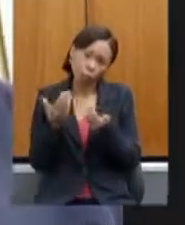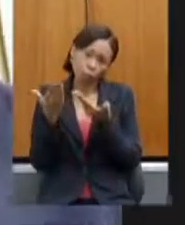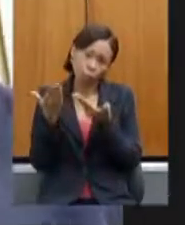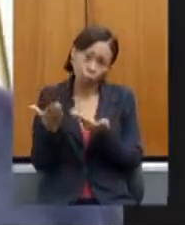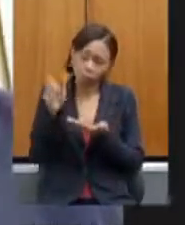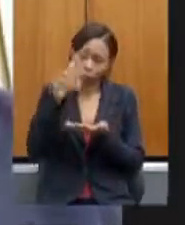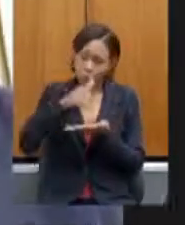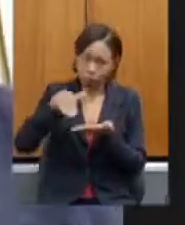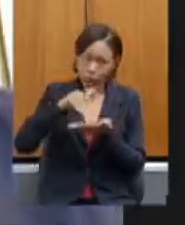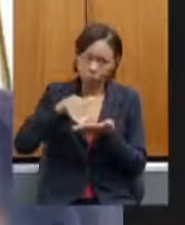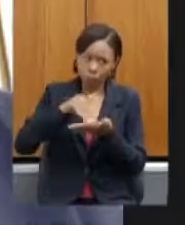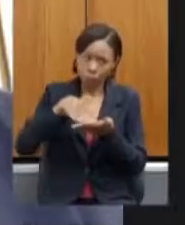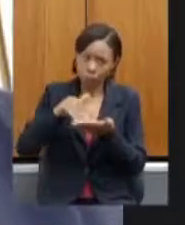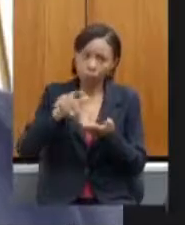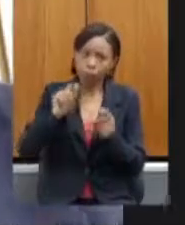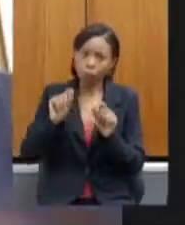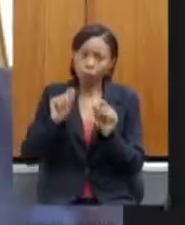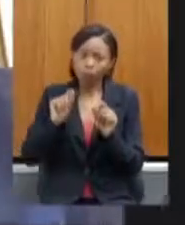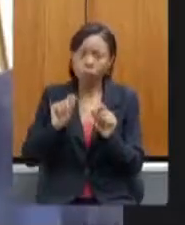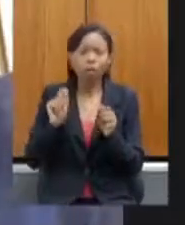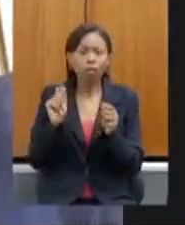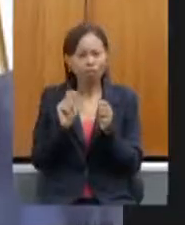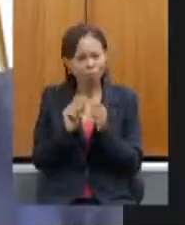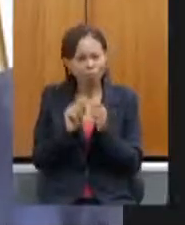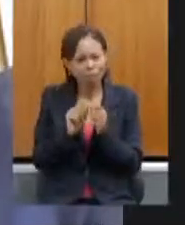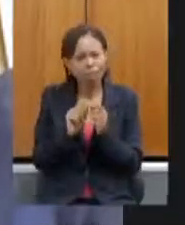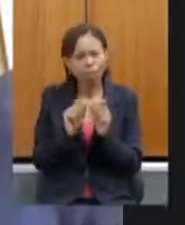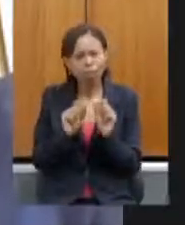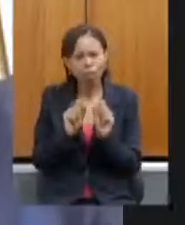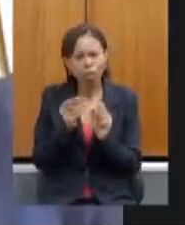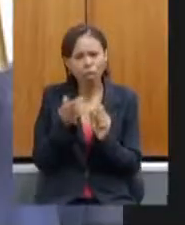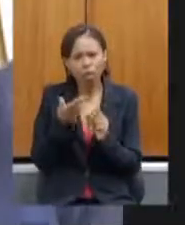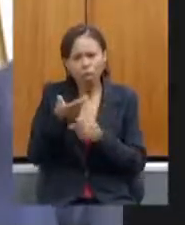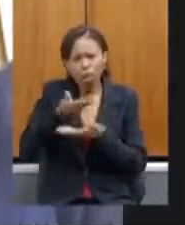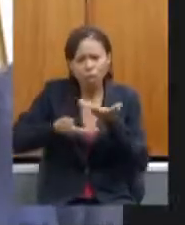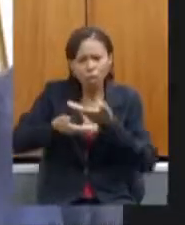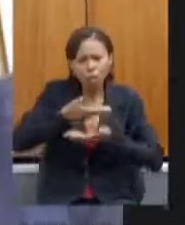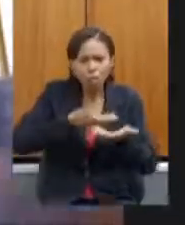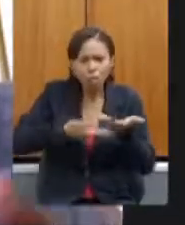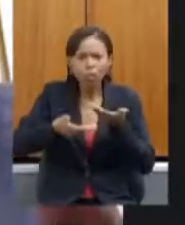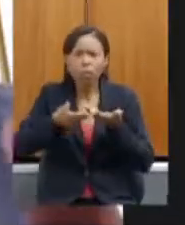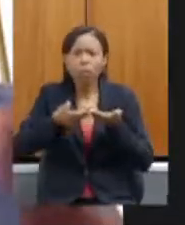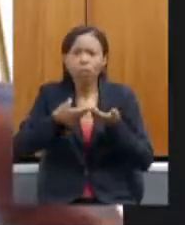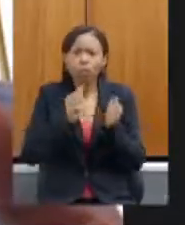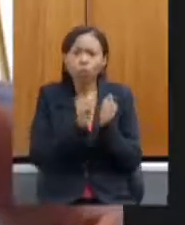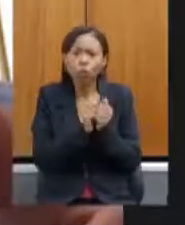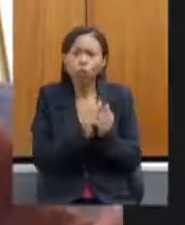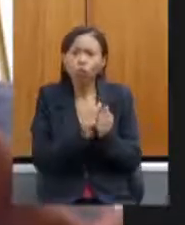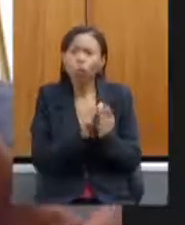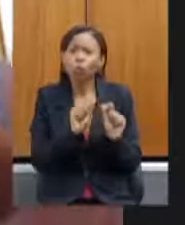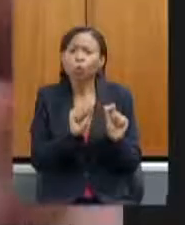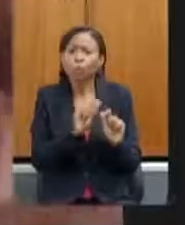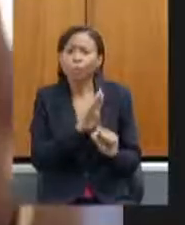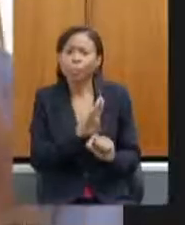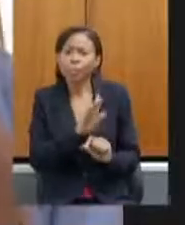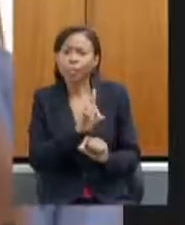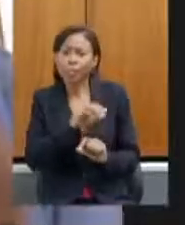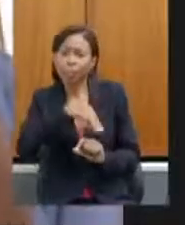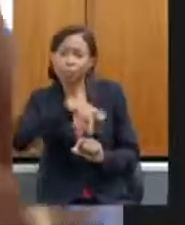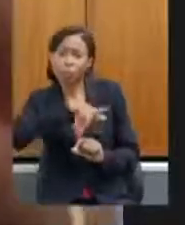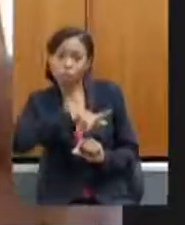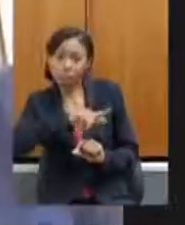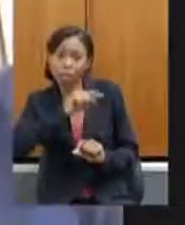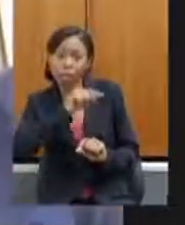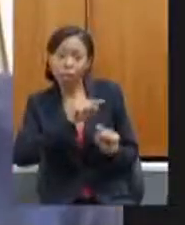secretária que faça essa gestão junto ao BDMG e coloque para conversar BDMG